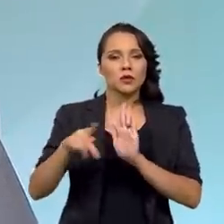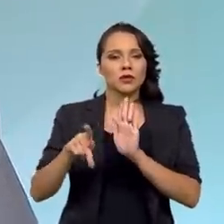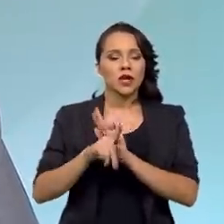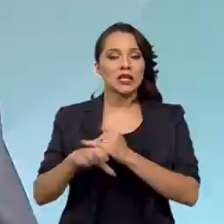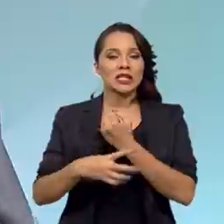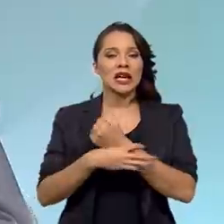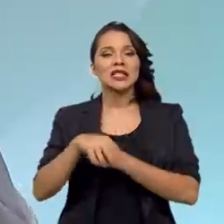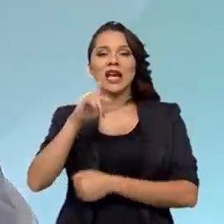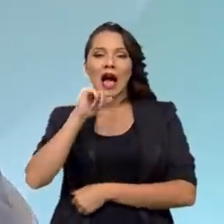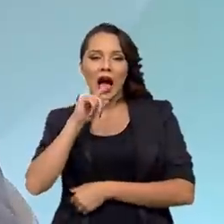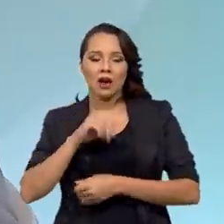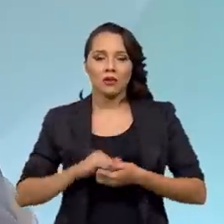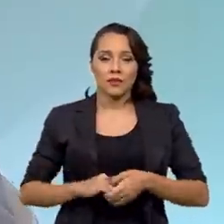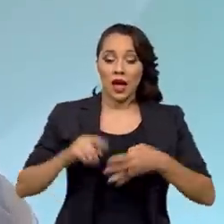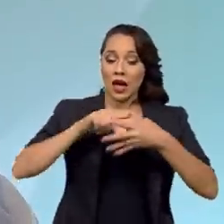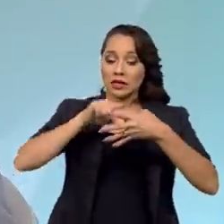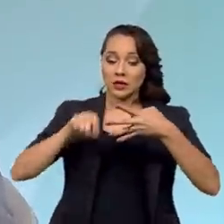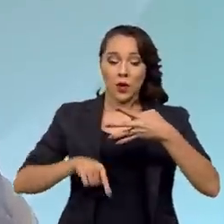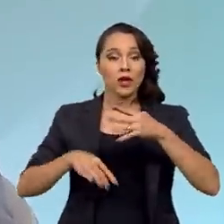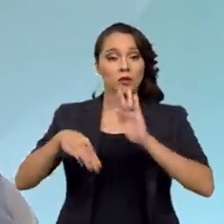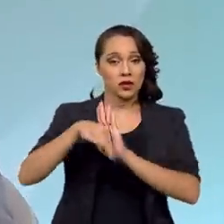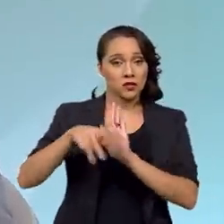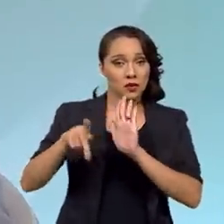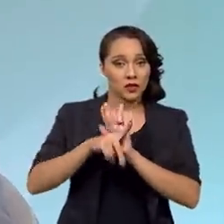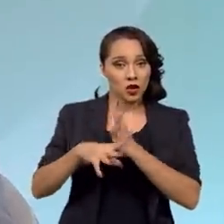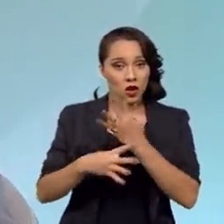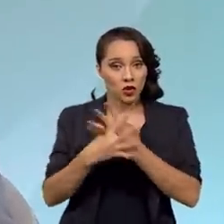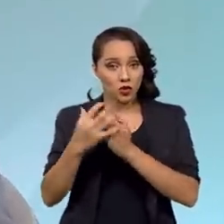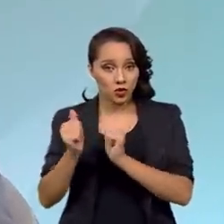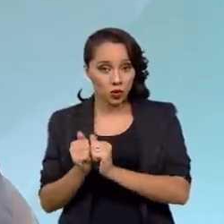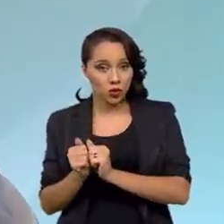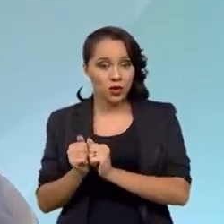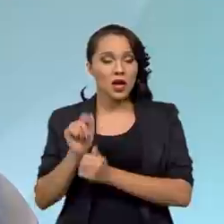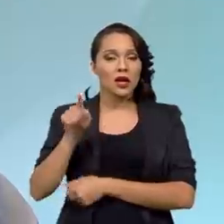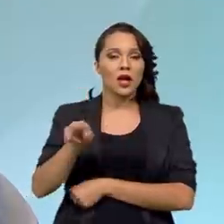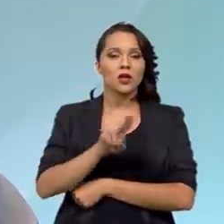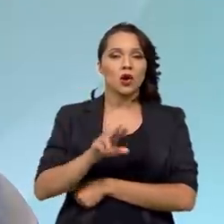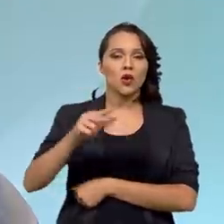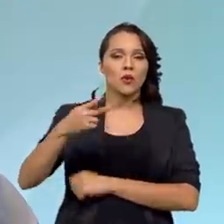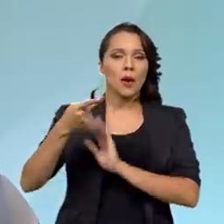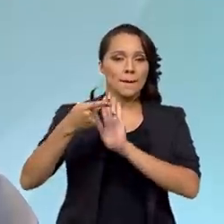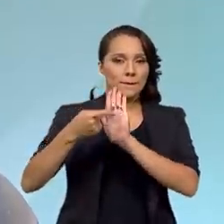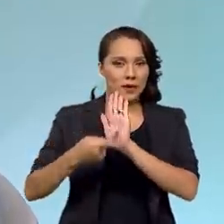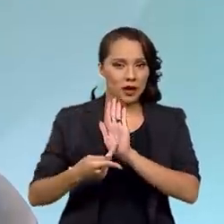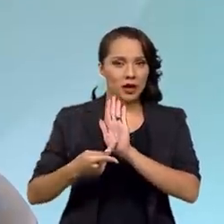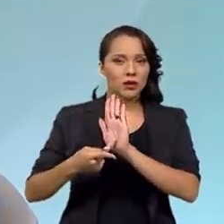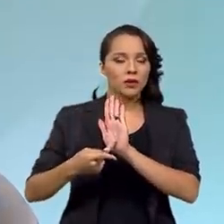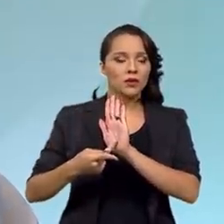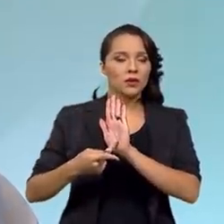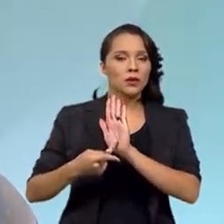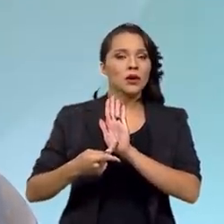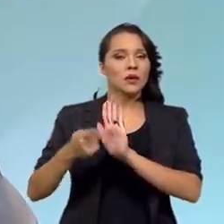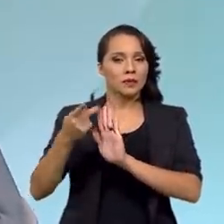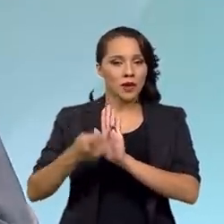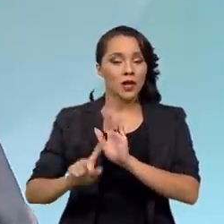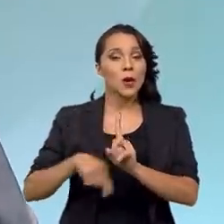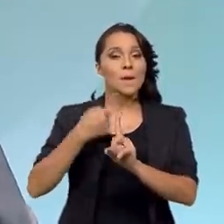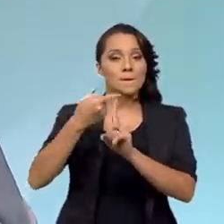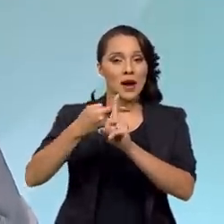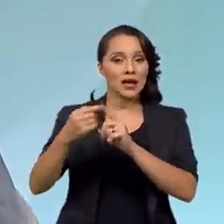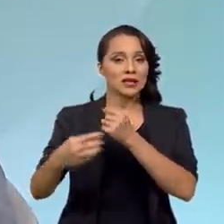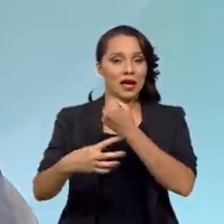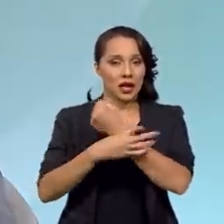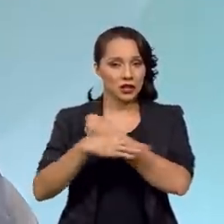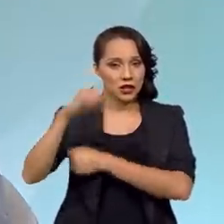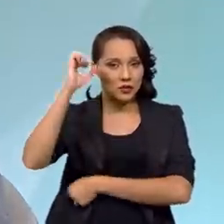garantias água. Essas quatro medidas em conjunto, chamado de Plano Mais Garantias Brasil,